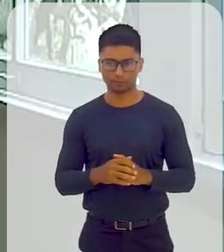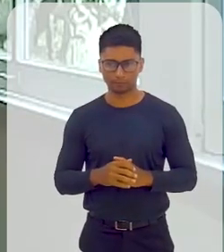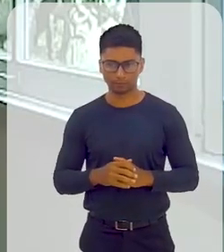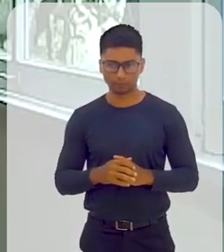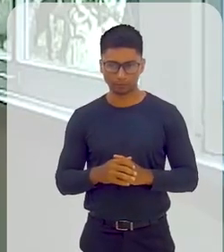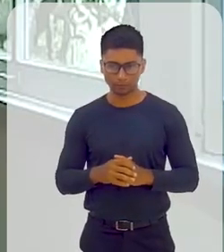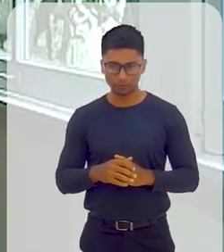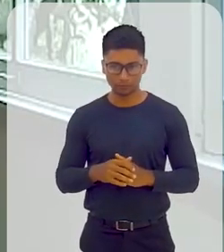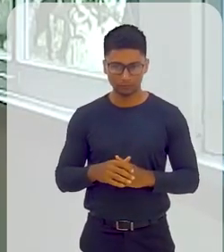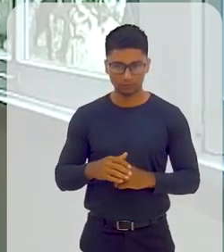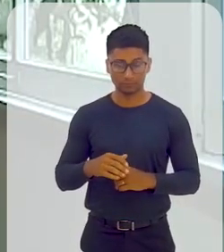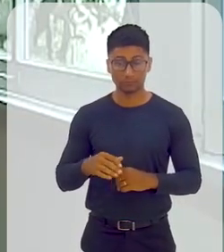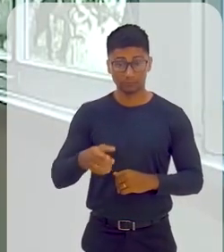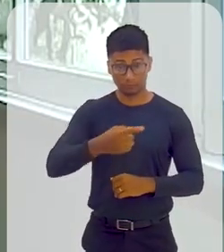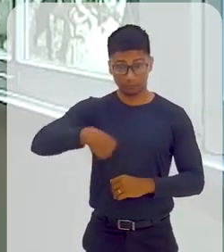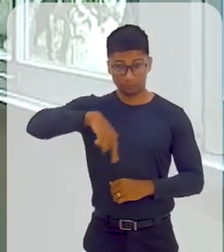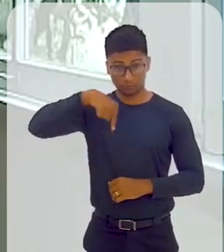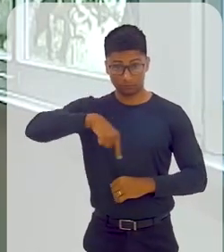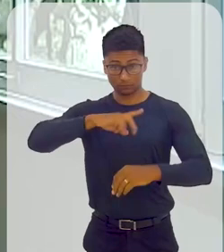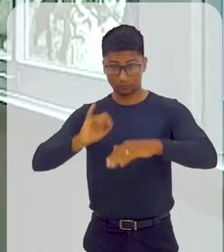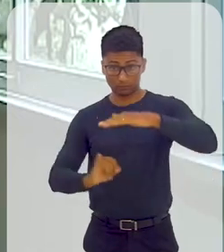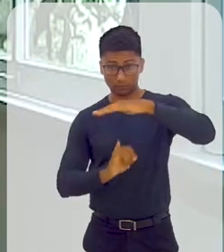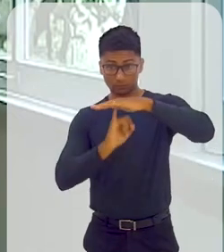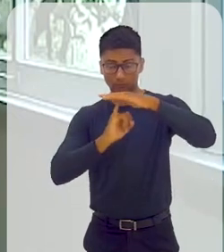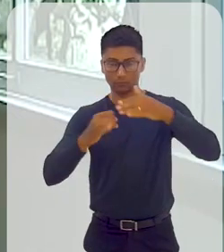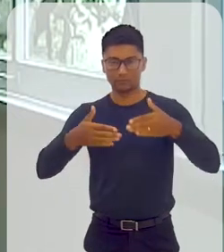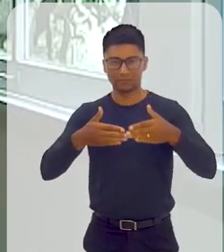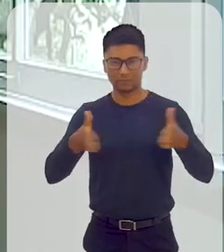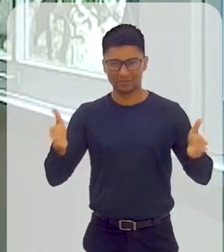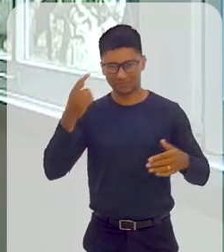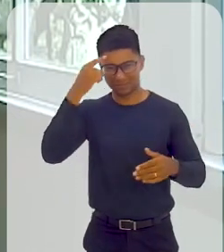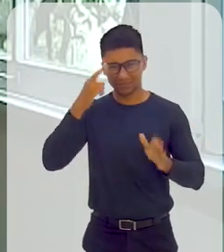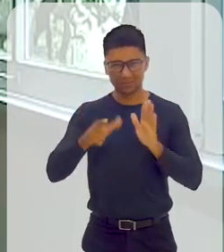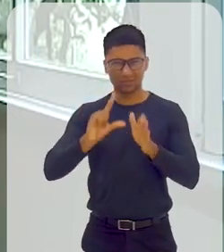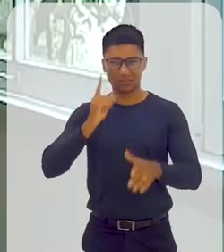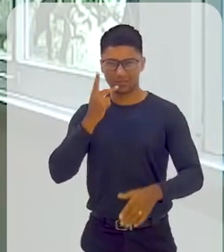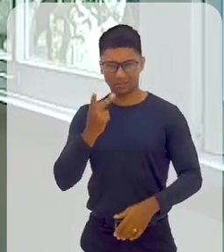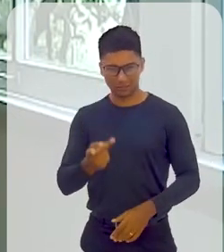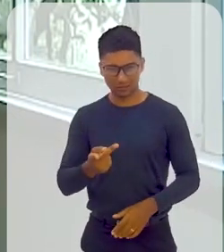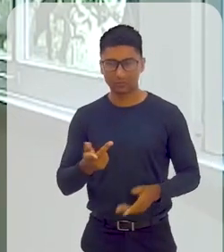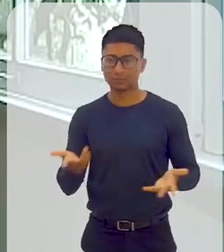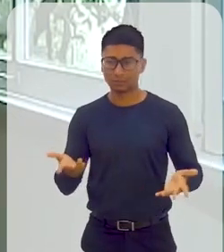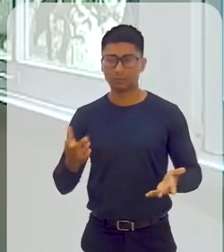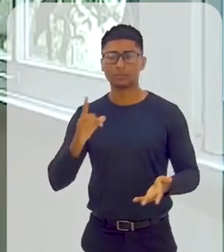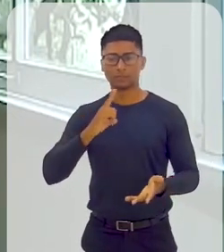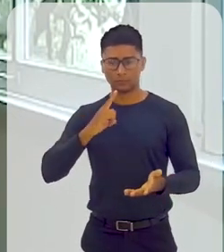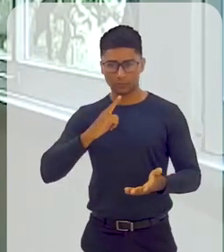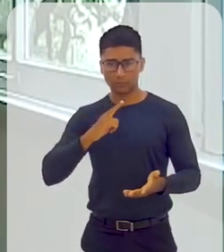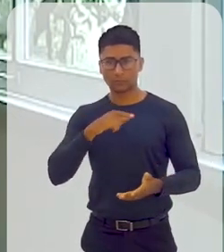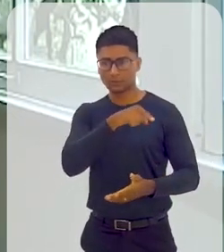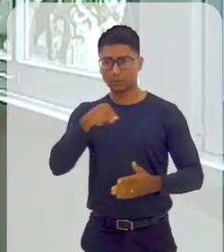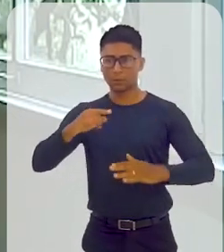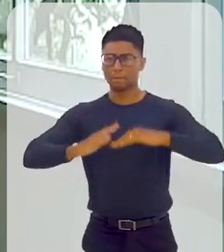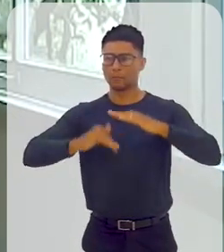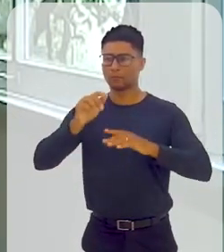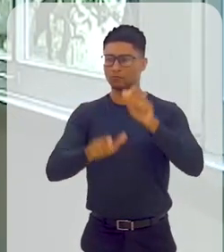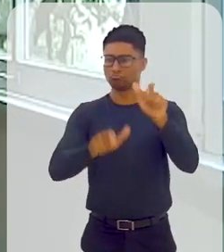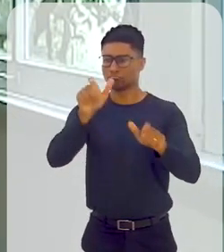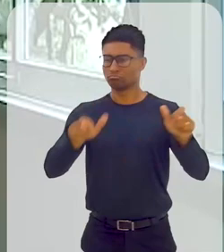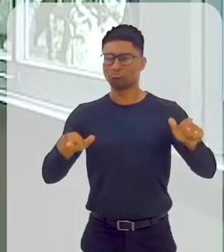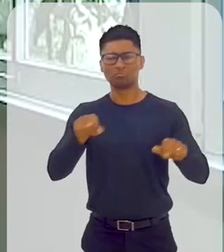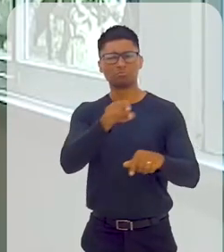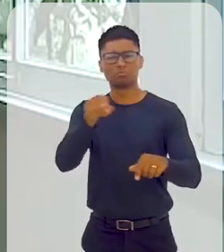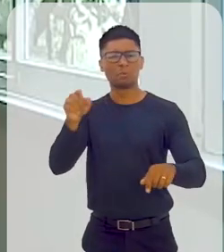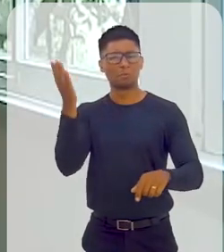temos a CEAERJ aberta, como eu falei anteriormente, nós temos esse quadro de sócios que estiveram